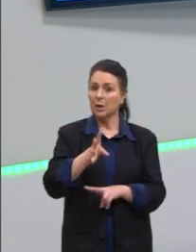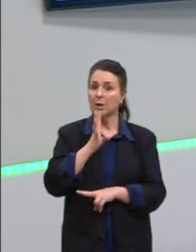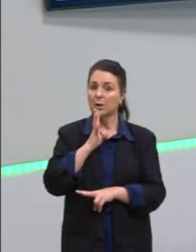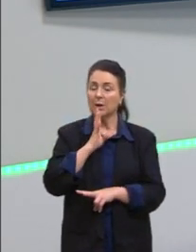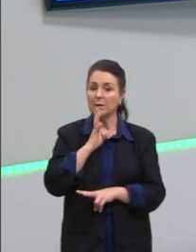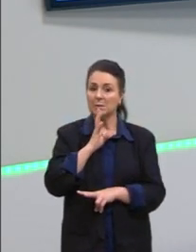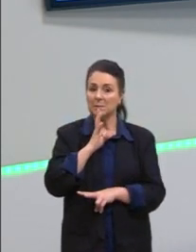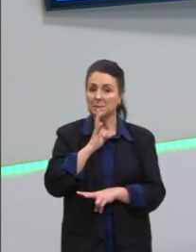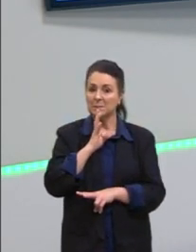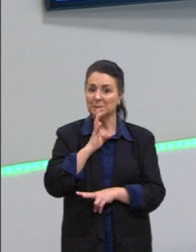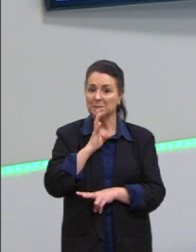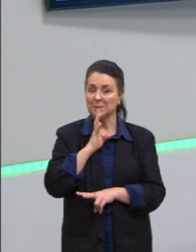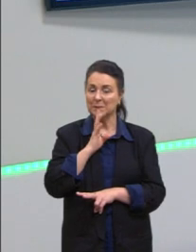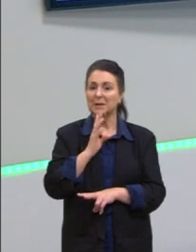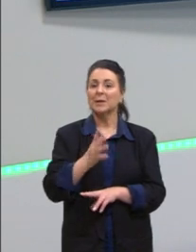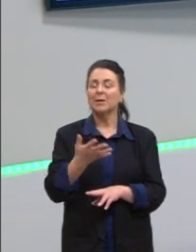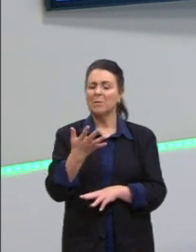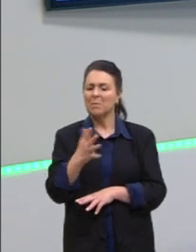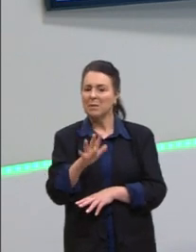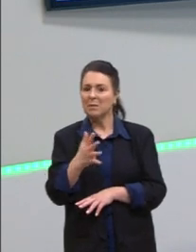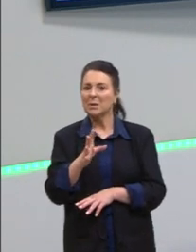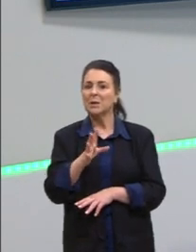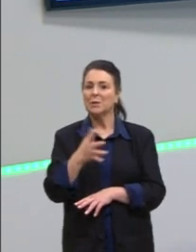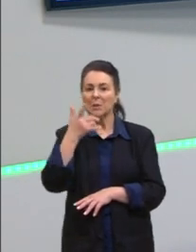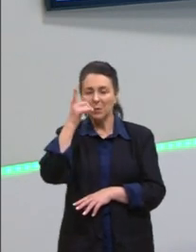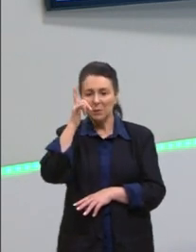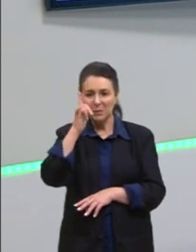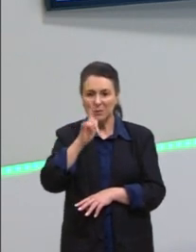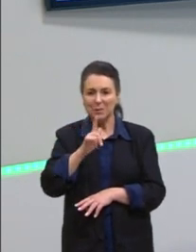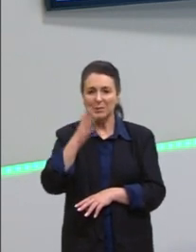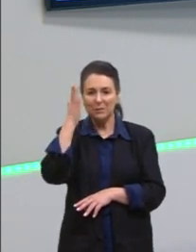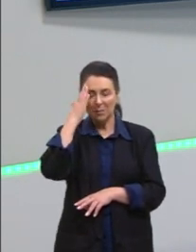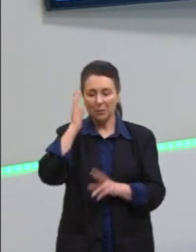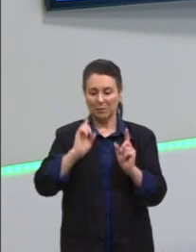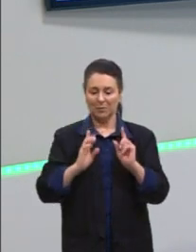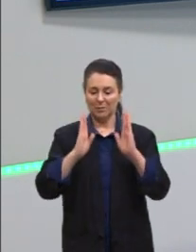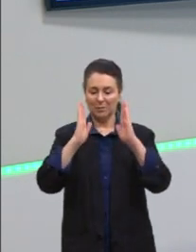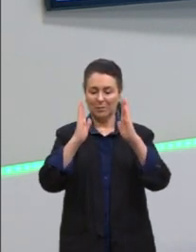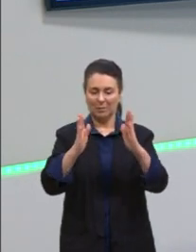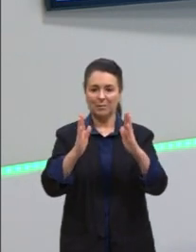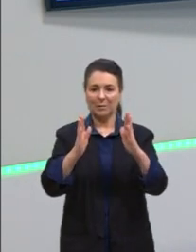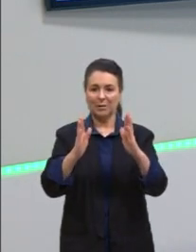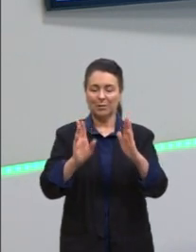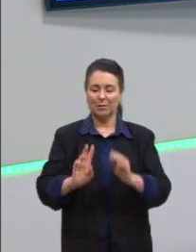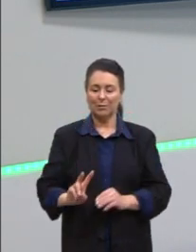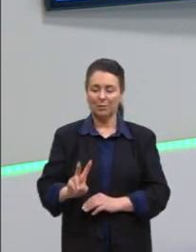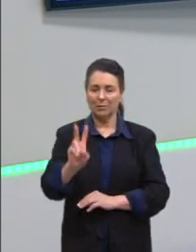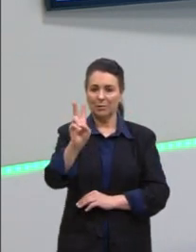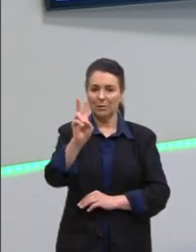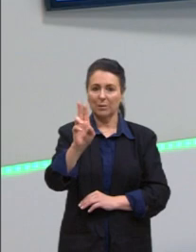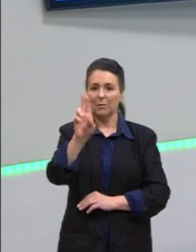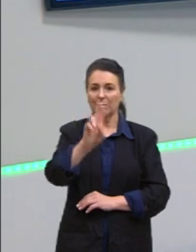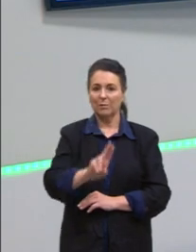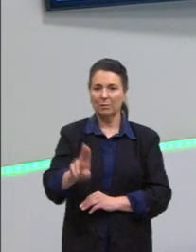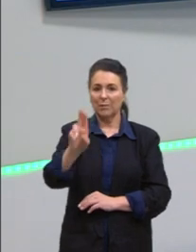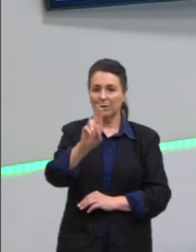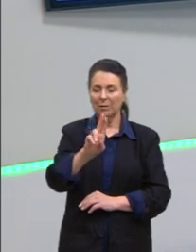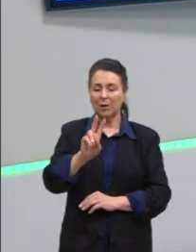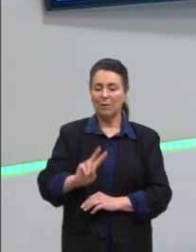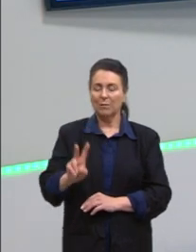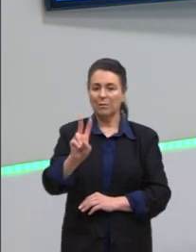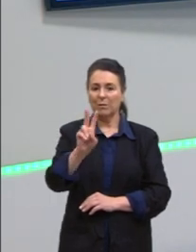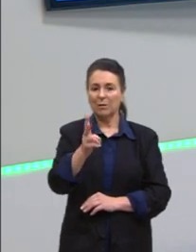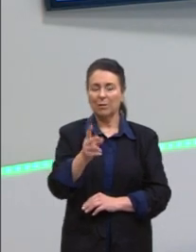então eu consigo mais ou menos determinar o intervalo que esse valor se encontra. Então, aqui a gente vai utilizar o valor aproximado